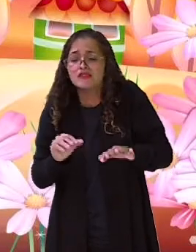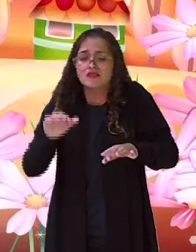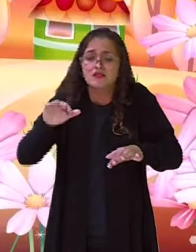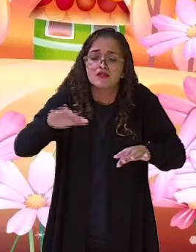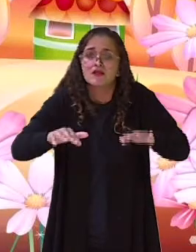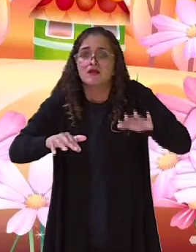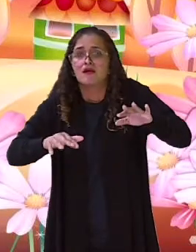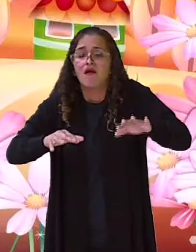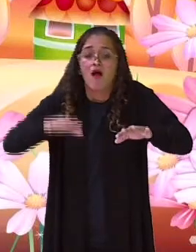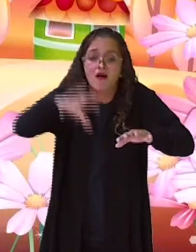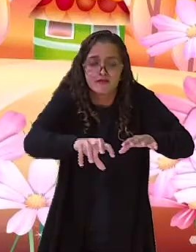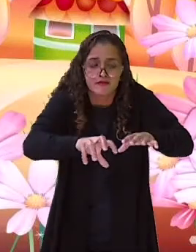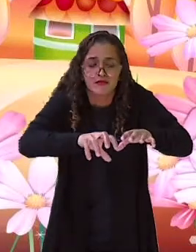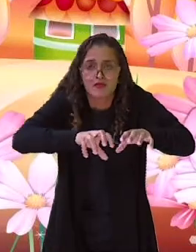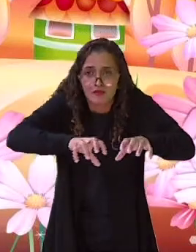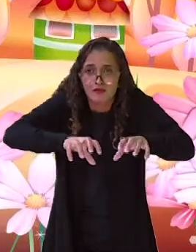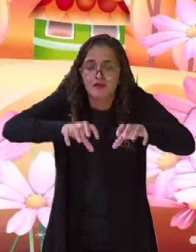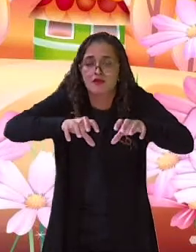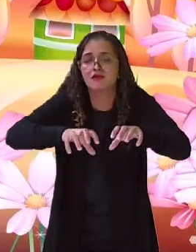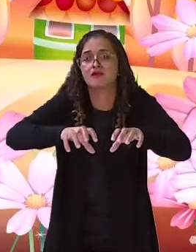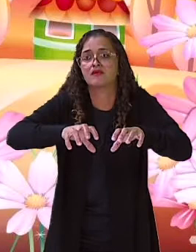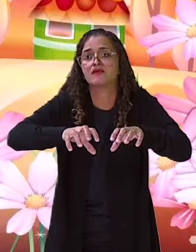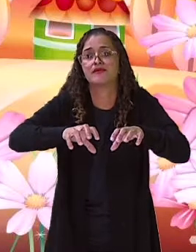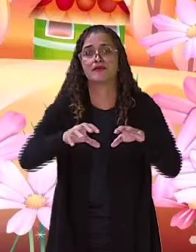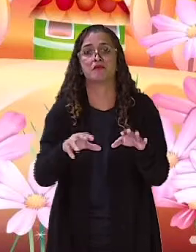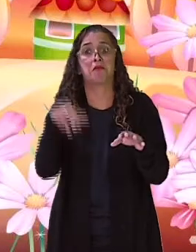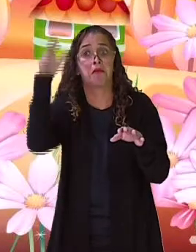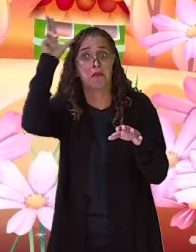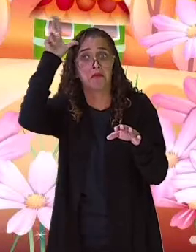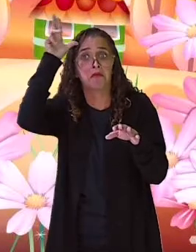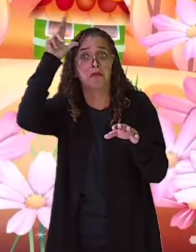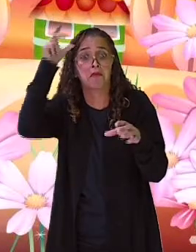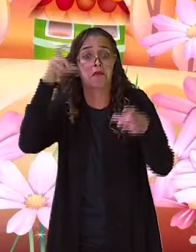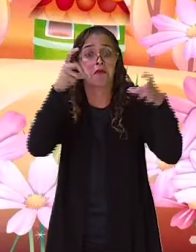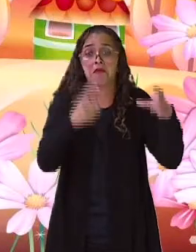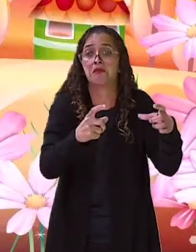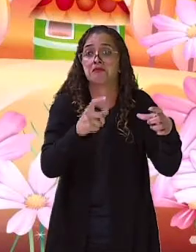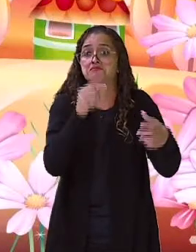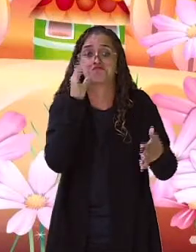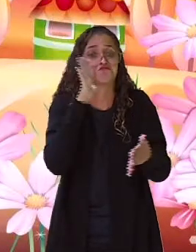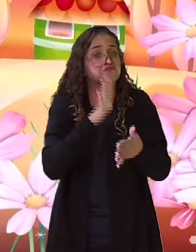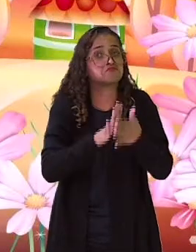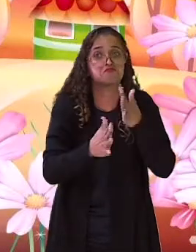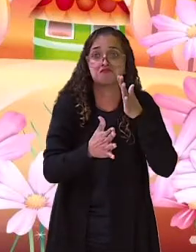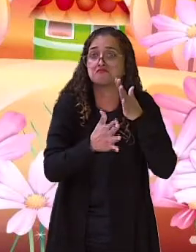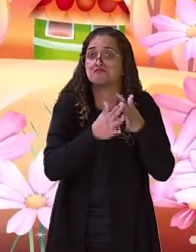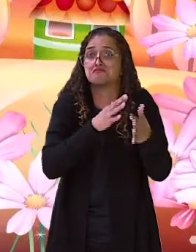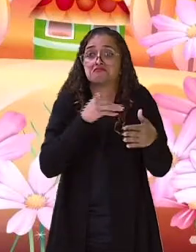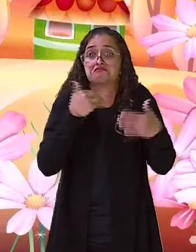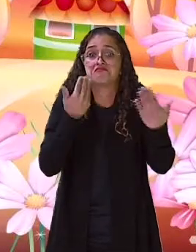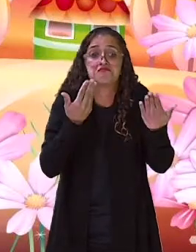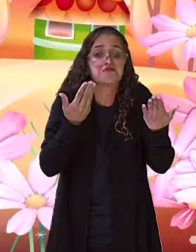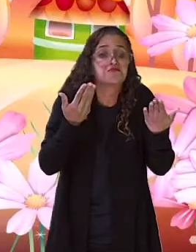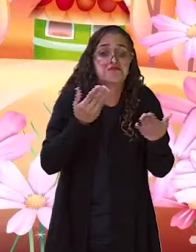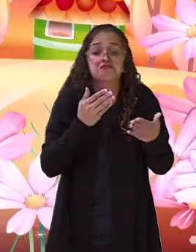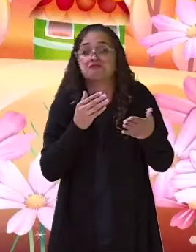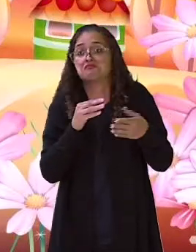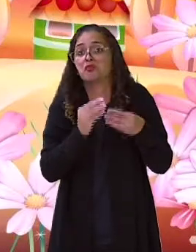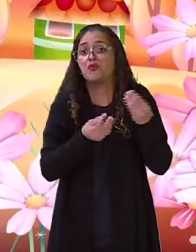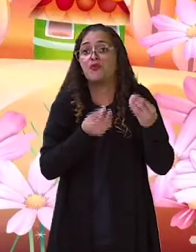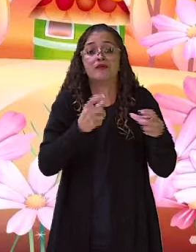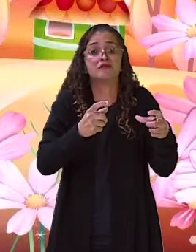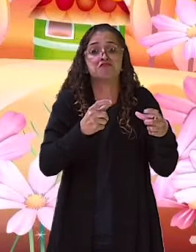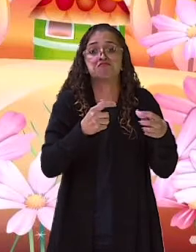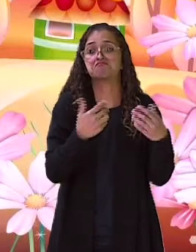O cavalo foi parar não sei aonde. O saco de ouro desapareceu, levado pela